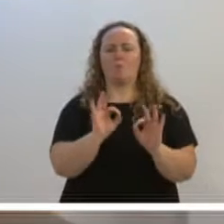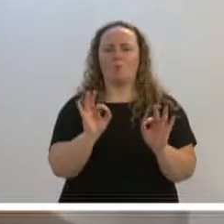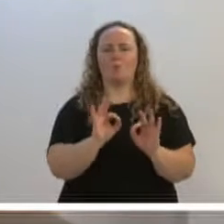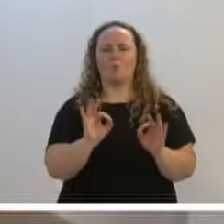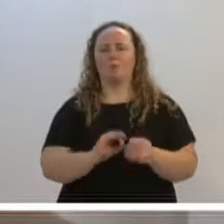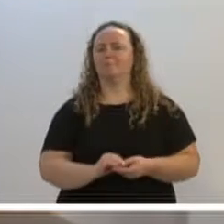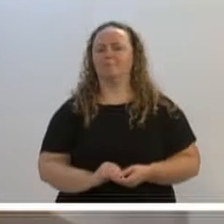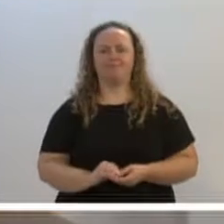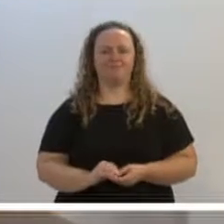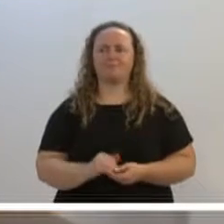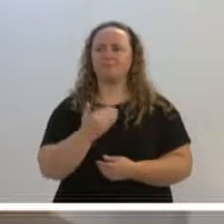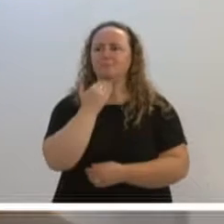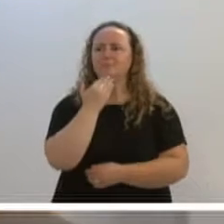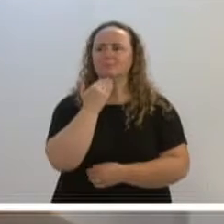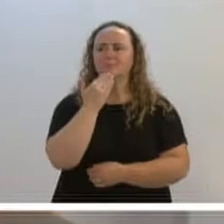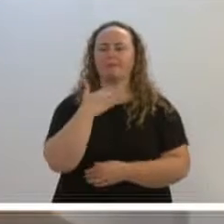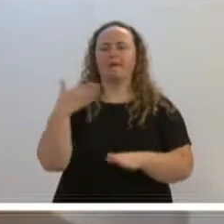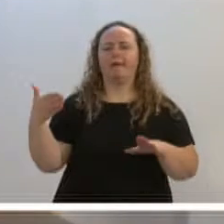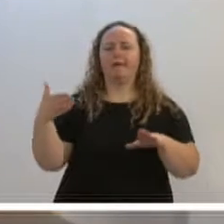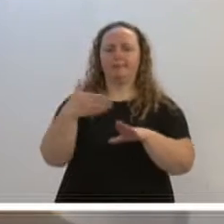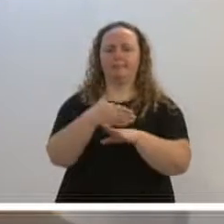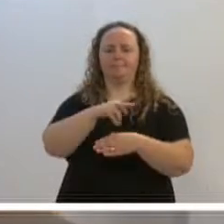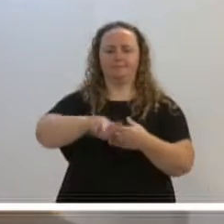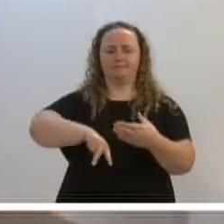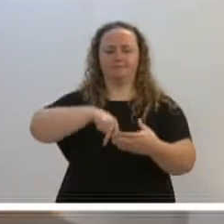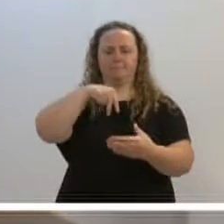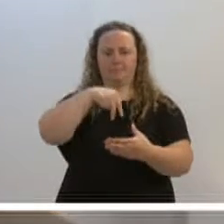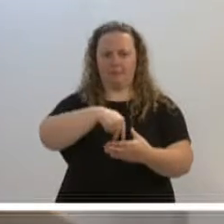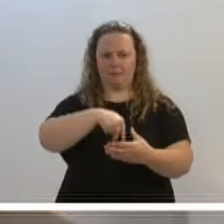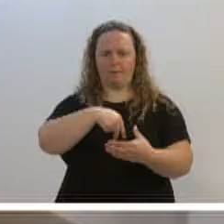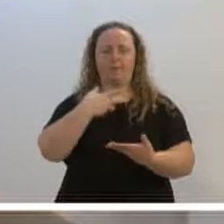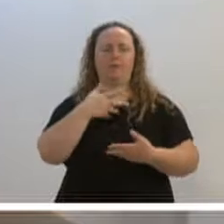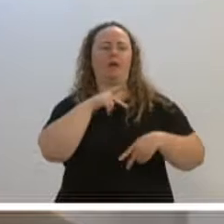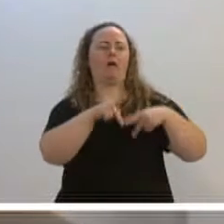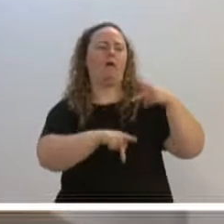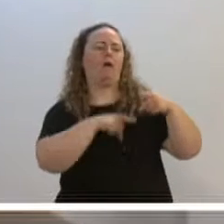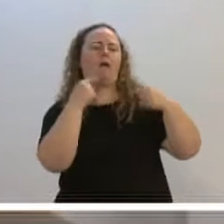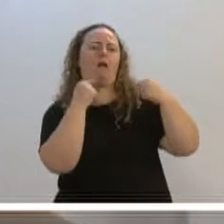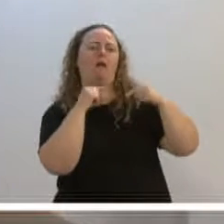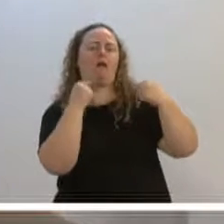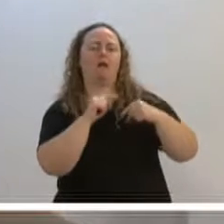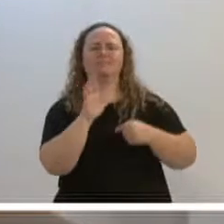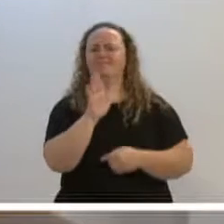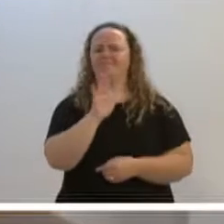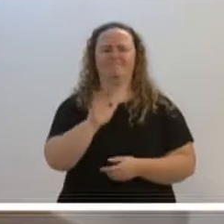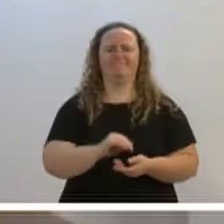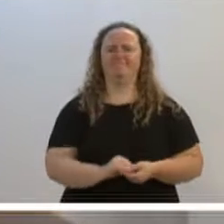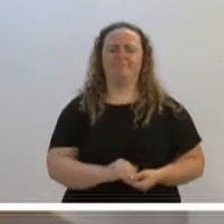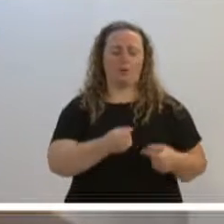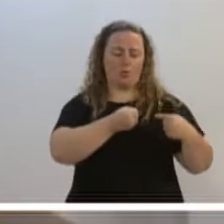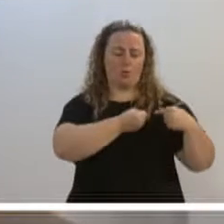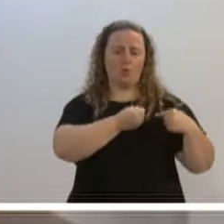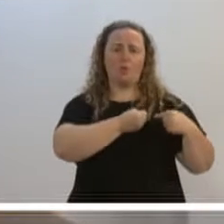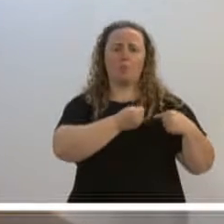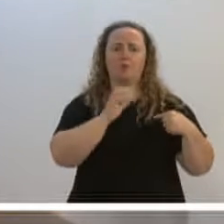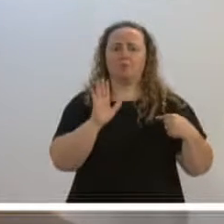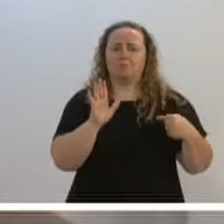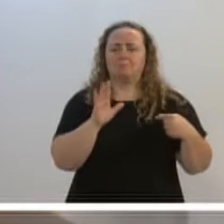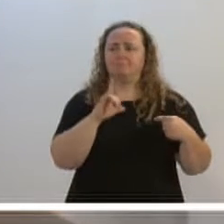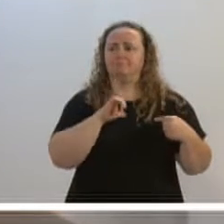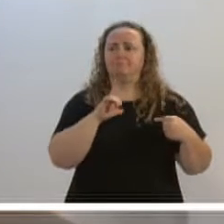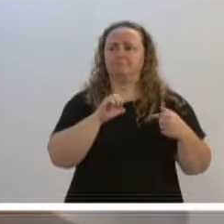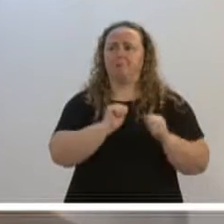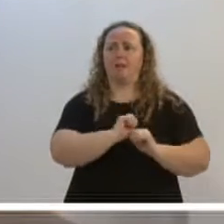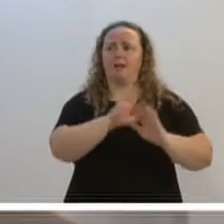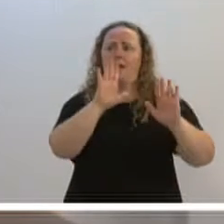não adianta mais vir aqui nessa tribuna ou não adianta mais fazer populismo. Os números não aceitam populismo. O que tem são clareza dos